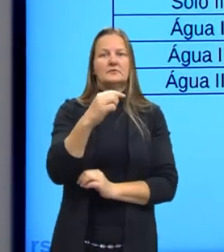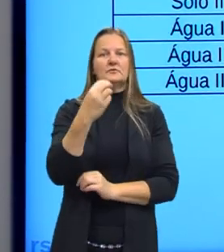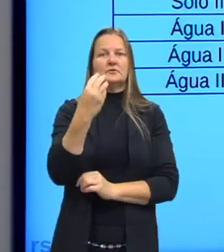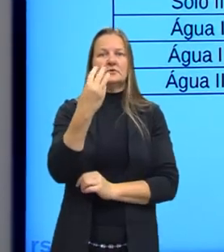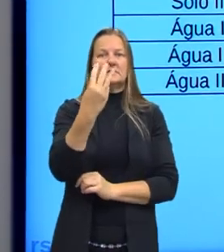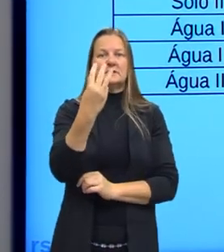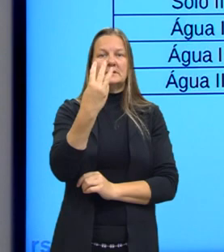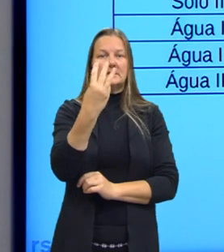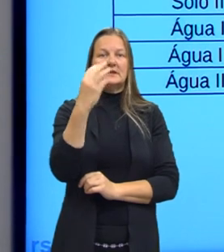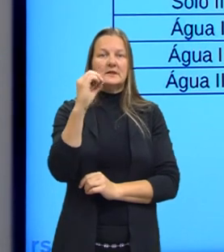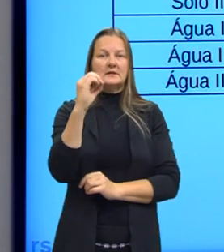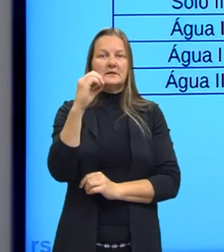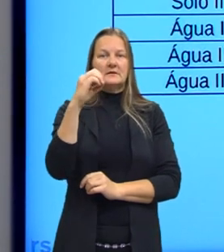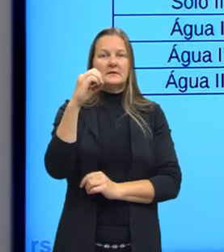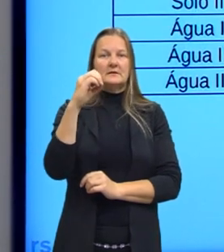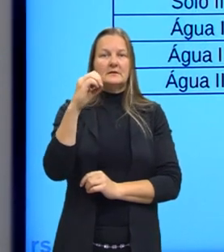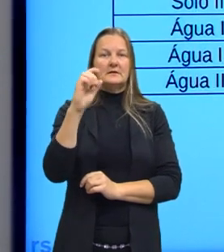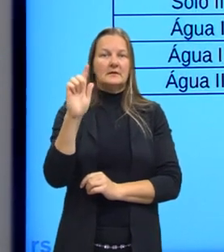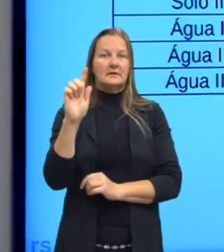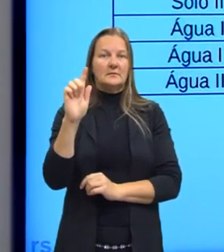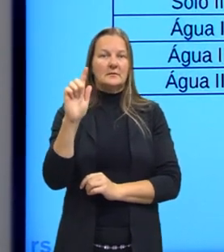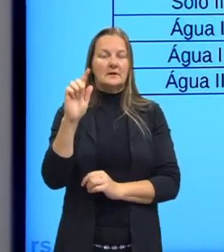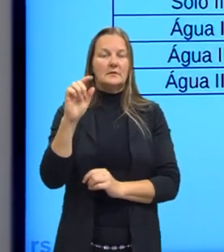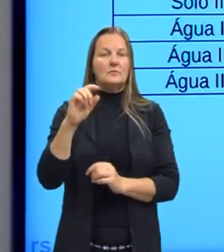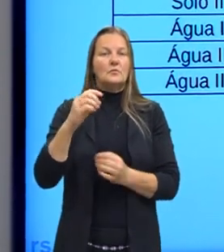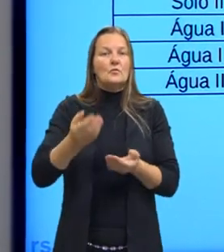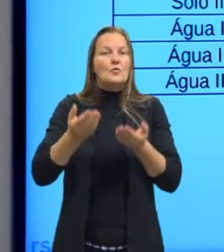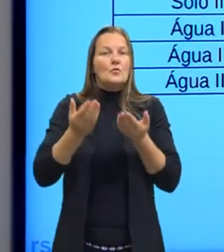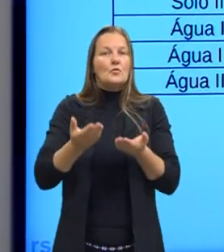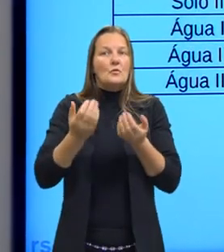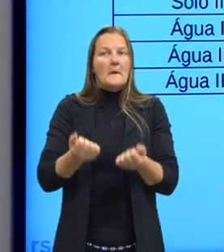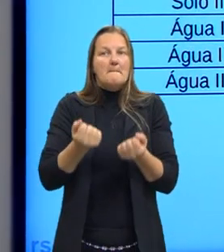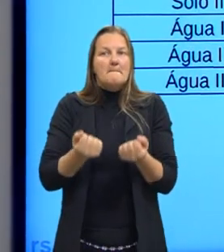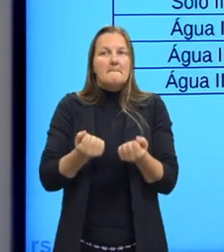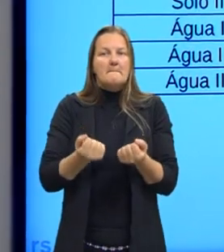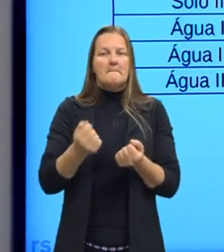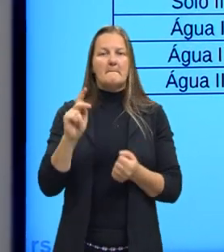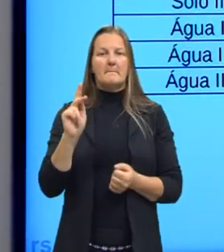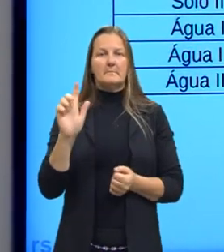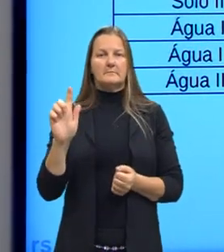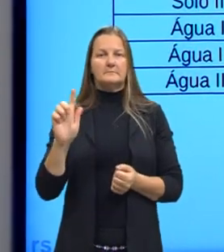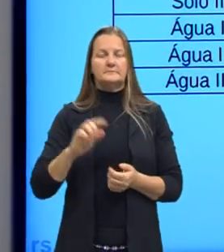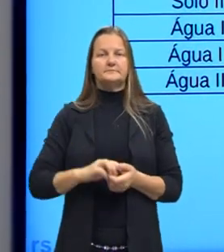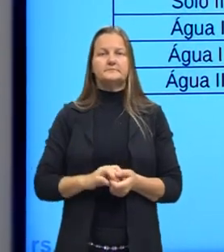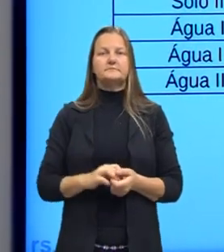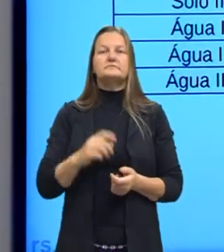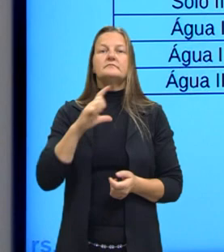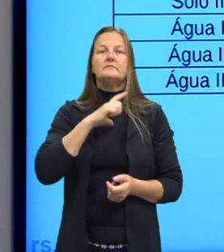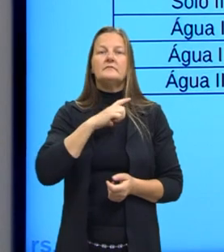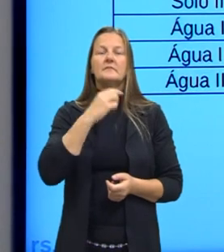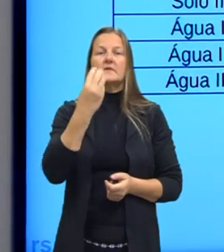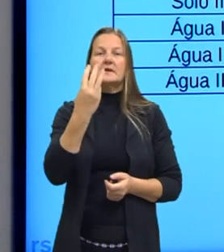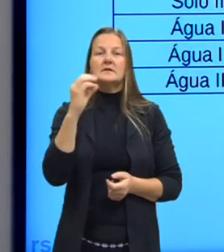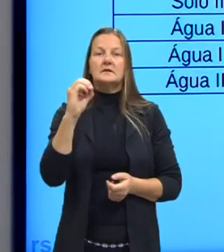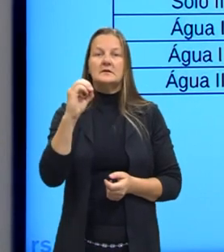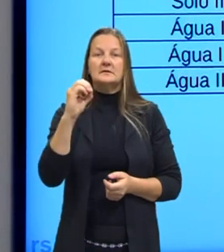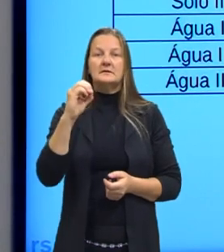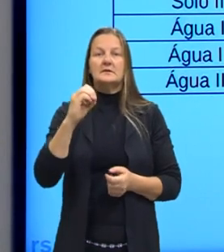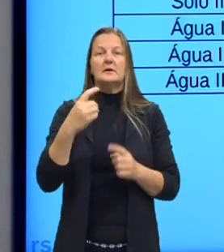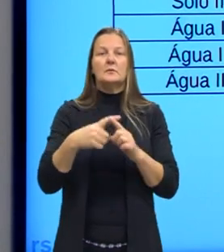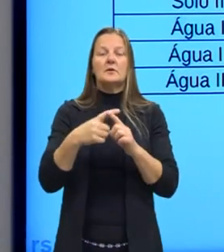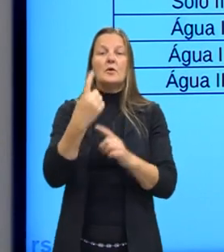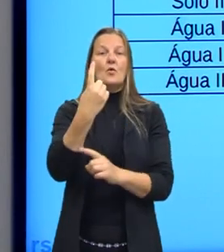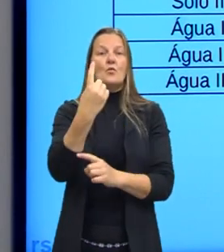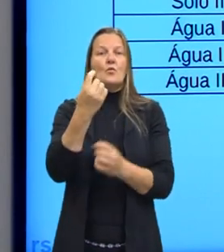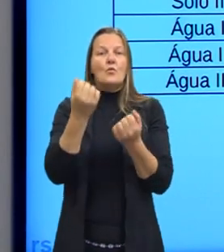em uma amostra de 500g. Mas, então, em 30mg eu tenho miligramas, porque é um